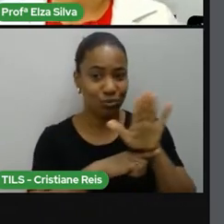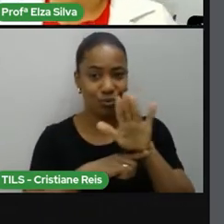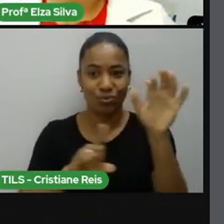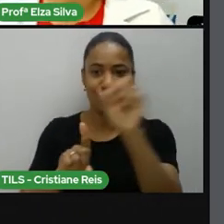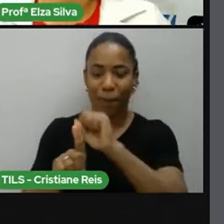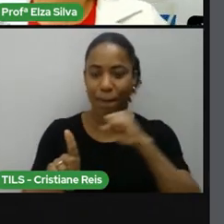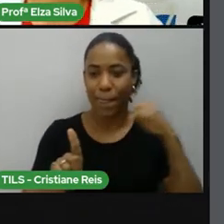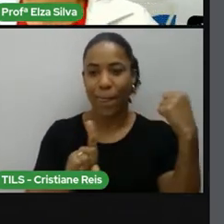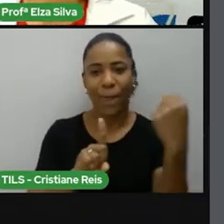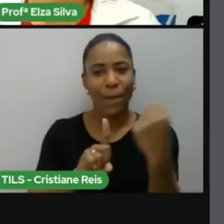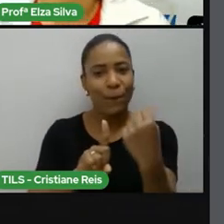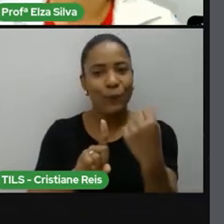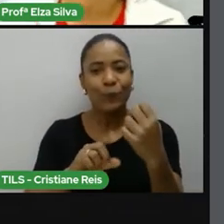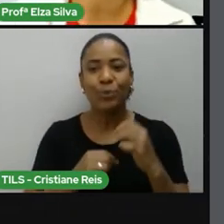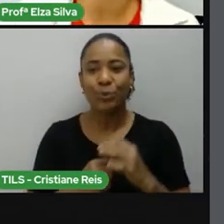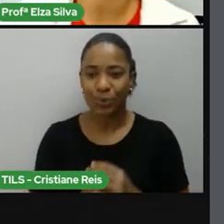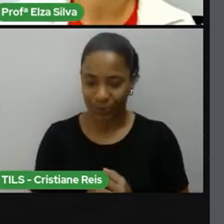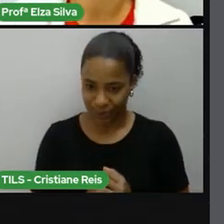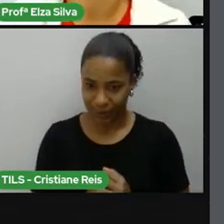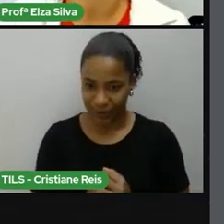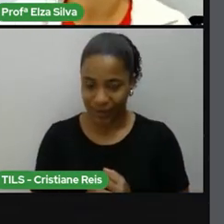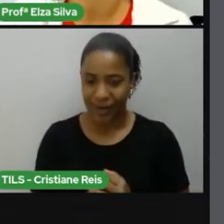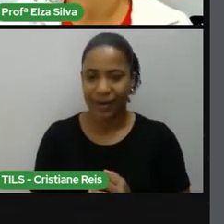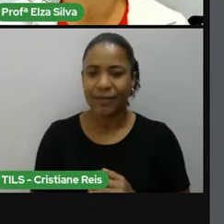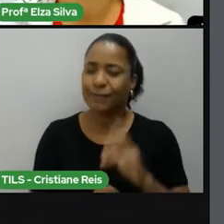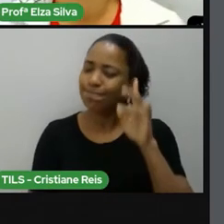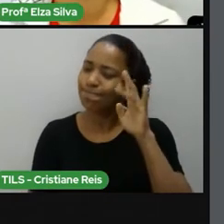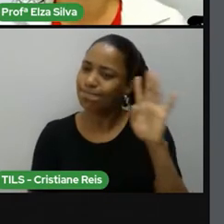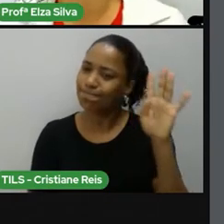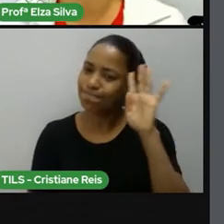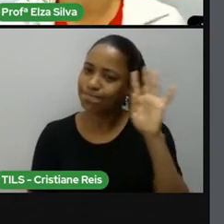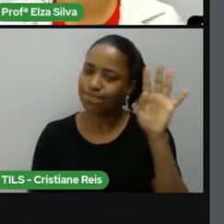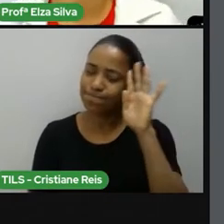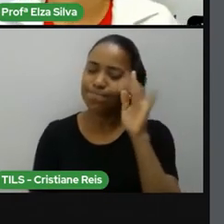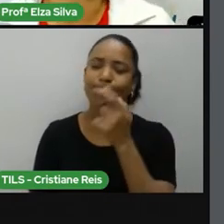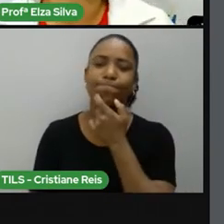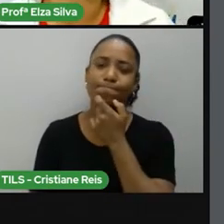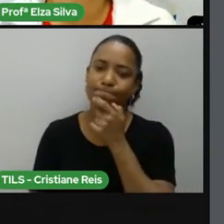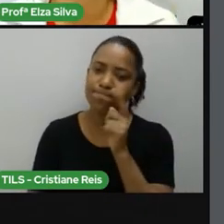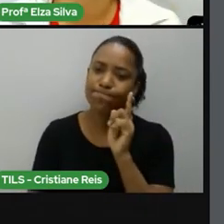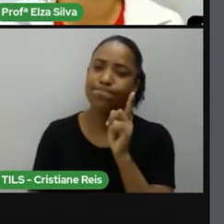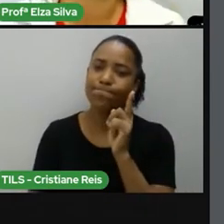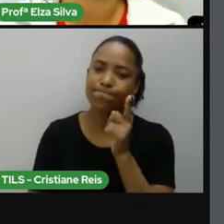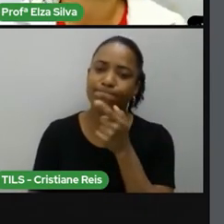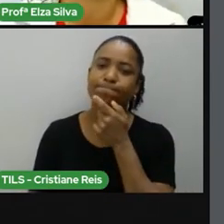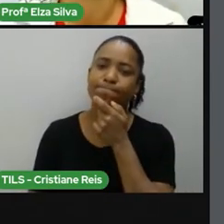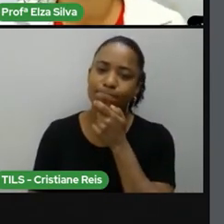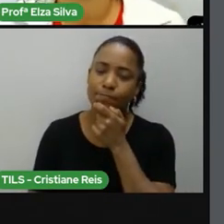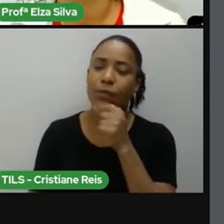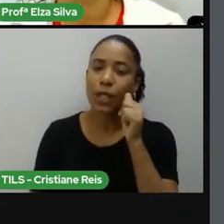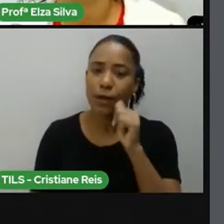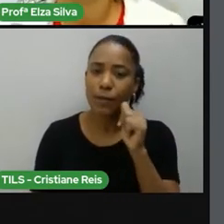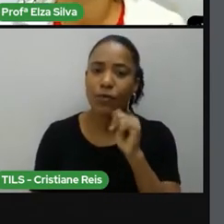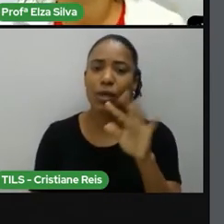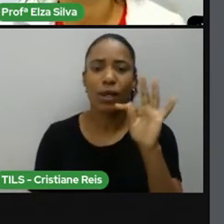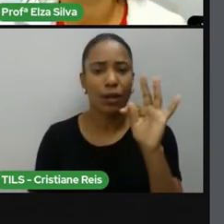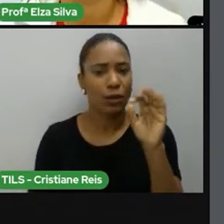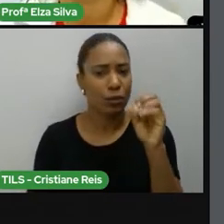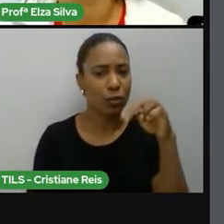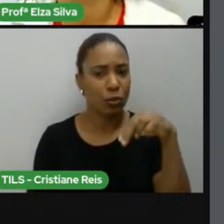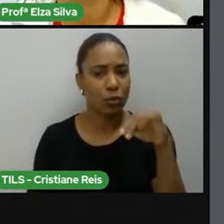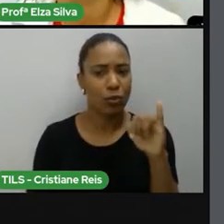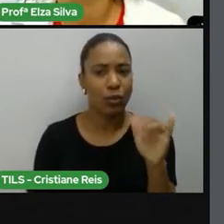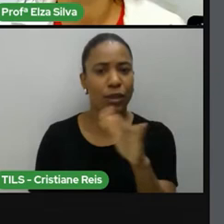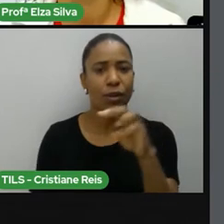a gente fica, né, perguntando, se perguntando, quais contribuições Toni Morrison trouxe para a